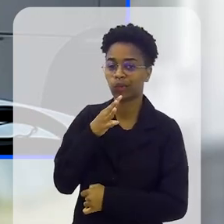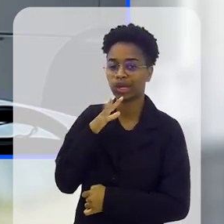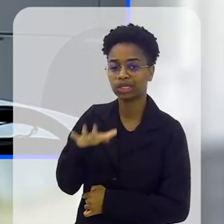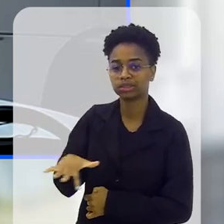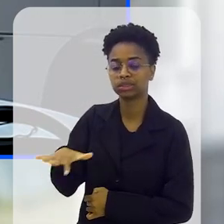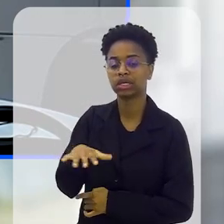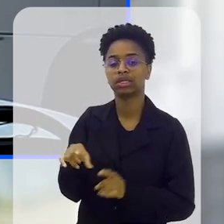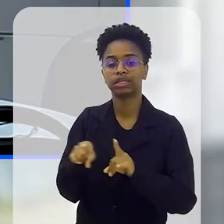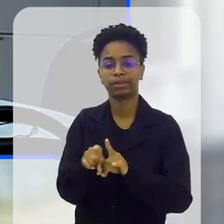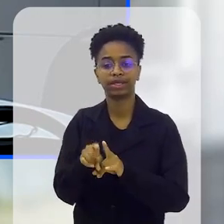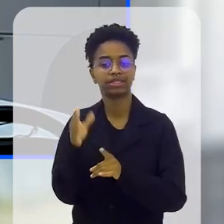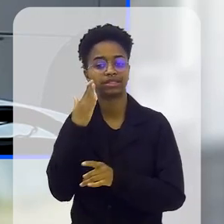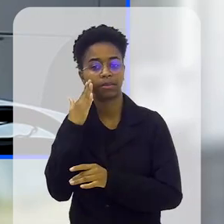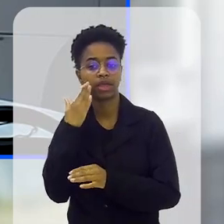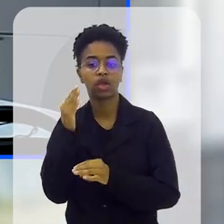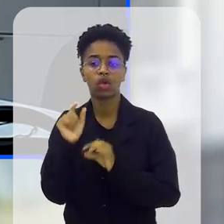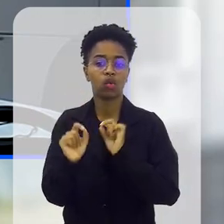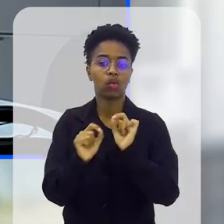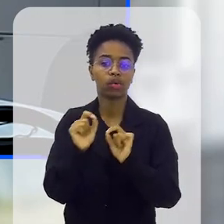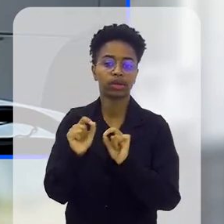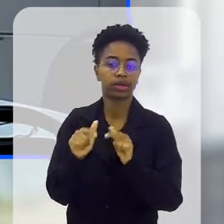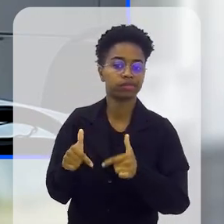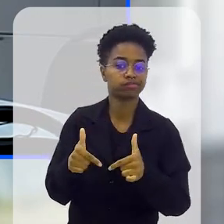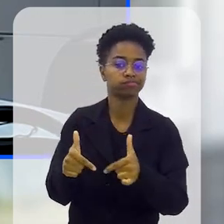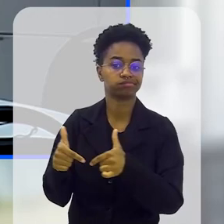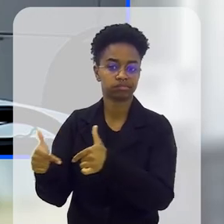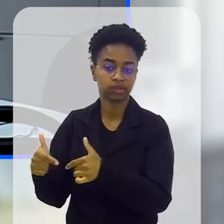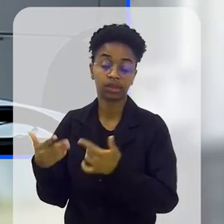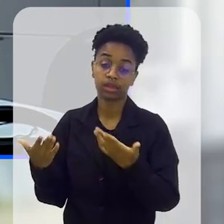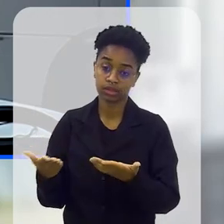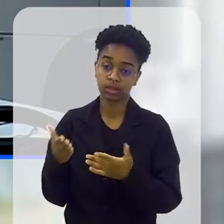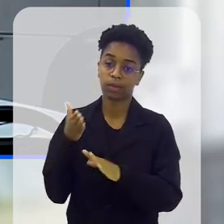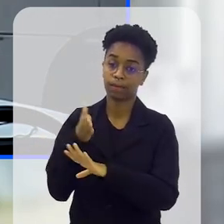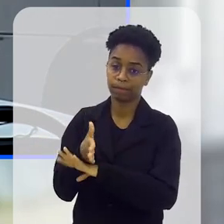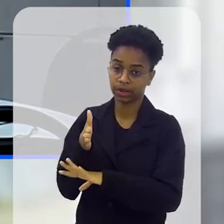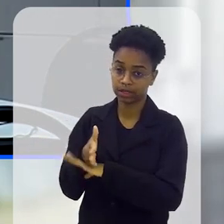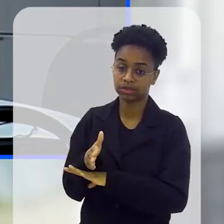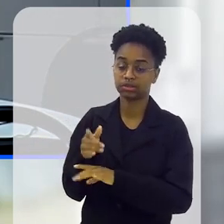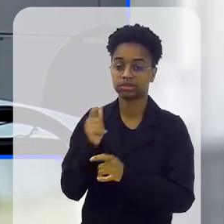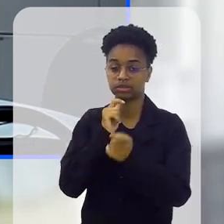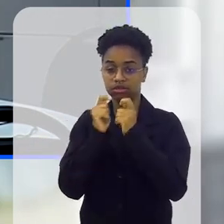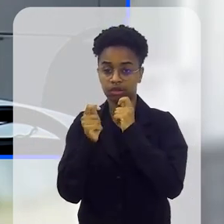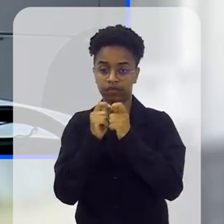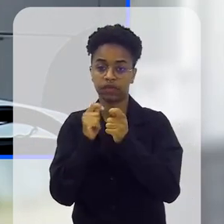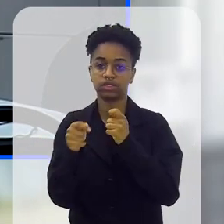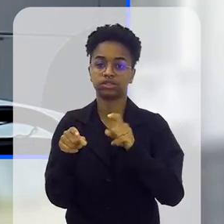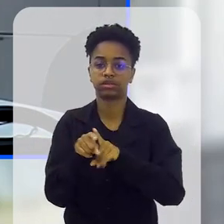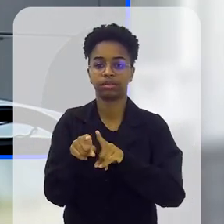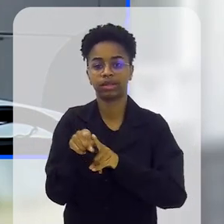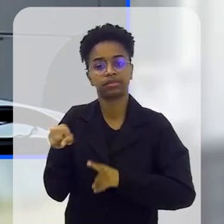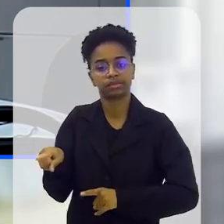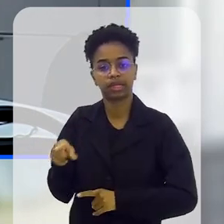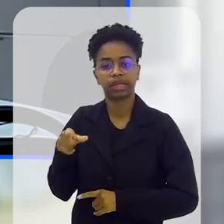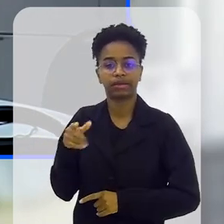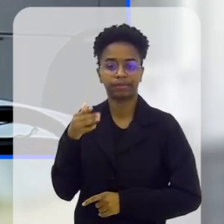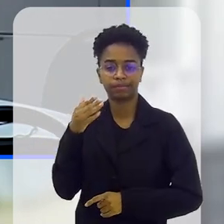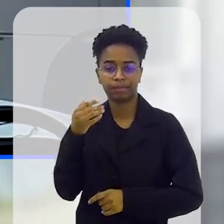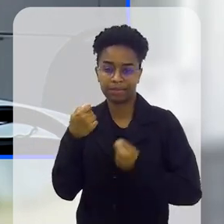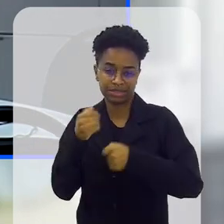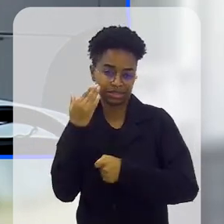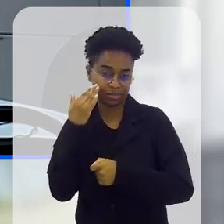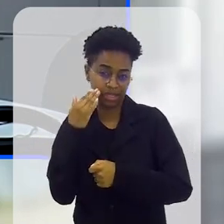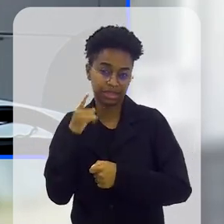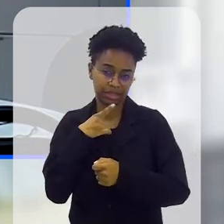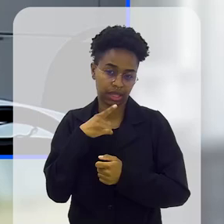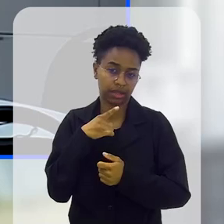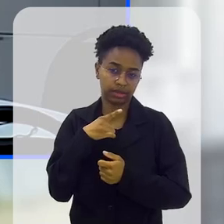que vir, tem que conhecer todas as áreas, saber o que a gente espera dele, aí ele vai participar de uma entrevista para ver se ele